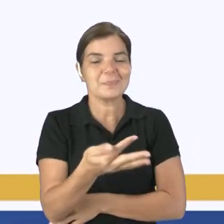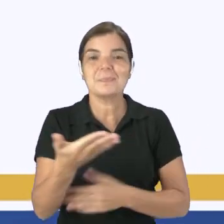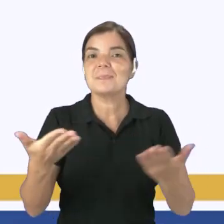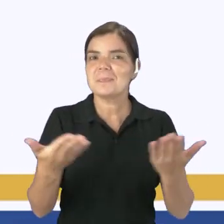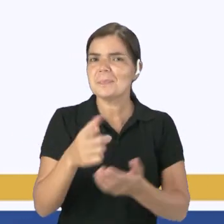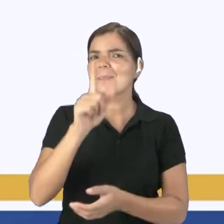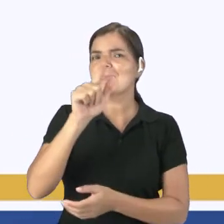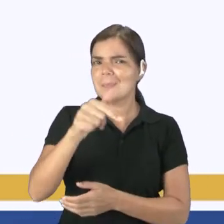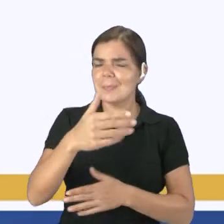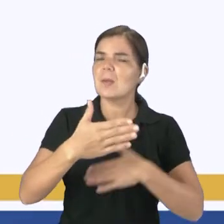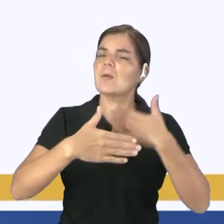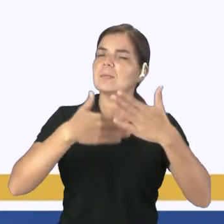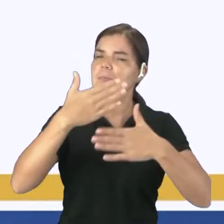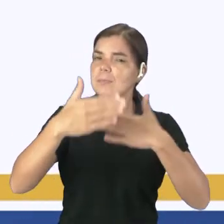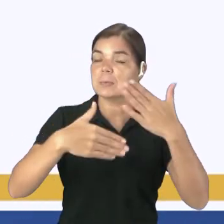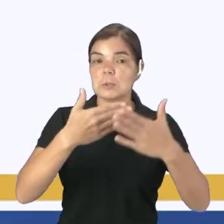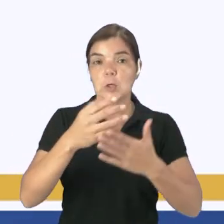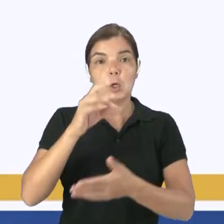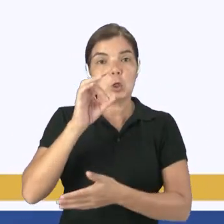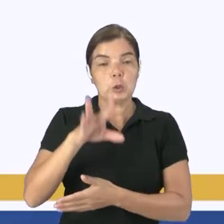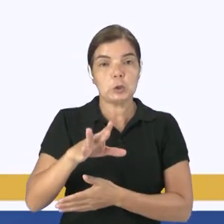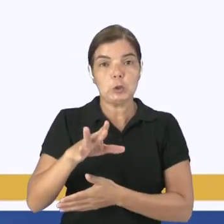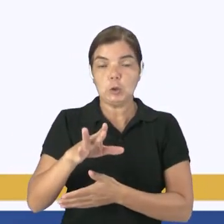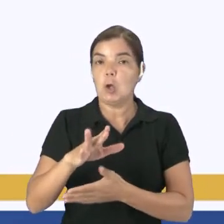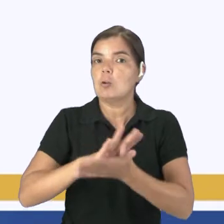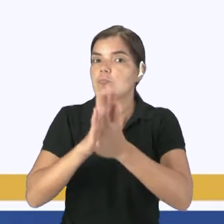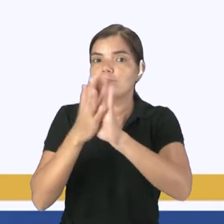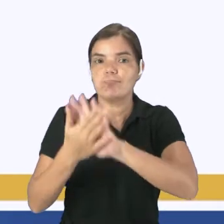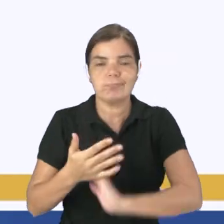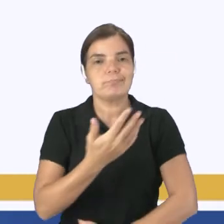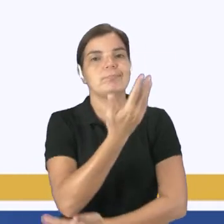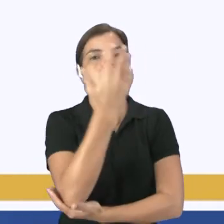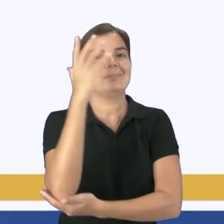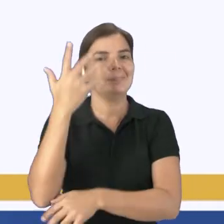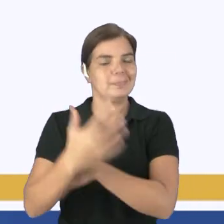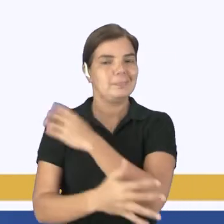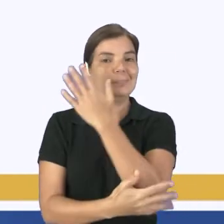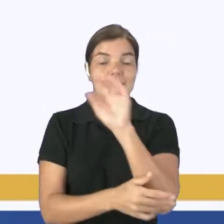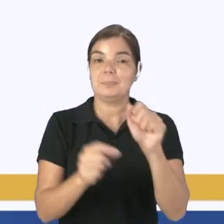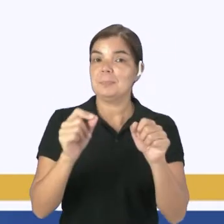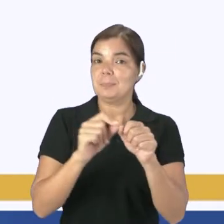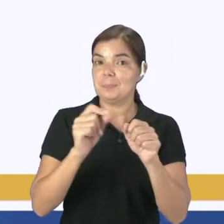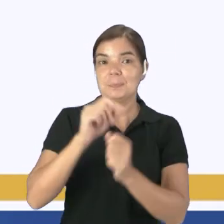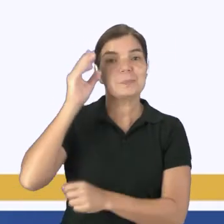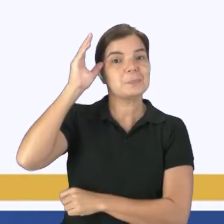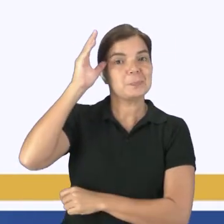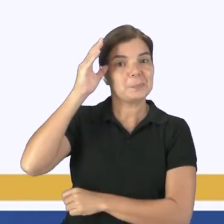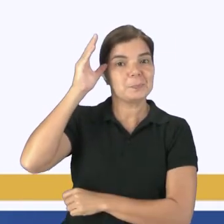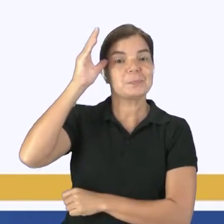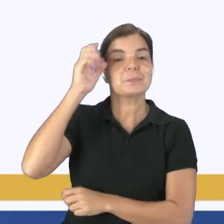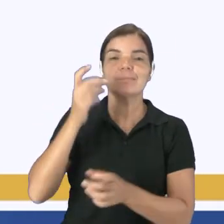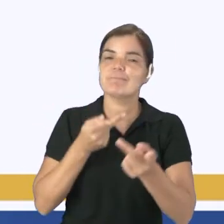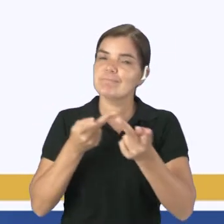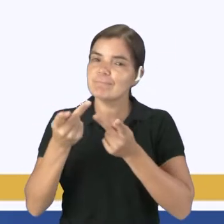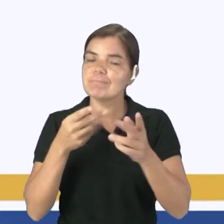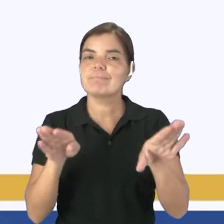desenvolvimento que ele não vai esgotar os recursos, porque ele vai ser feito de forma consciente e de uma forma planejada também.